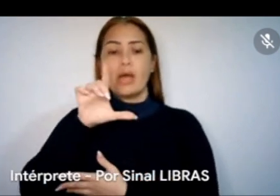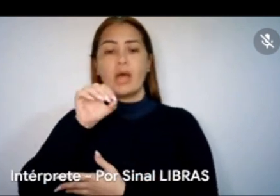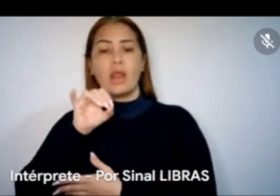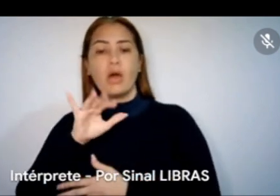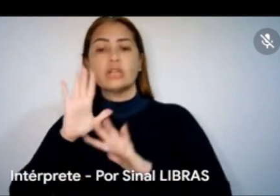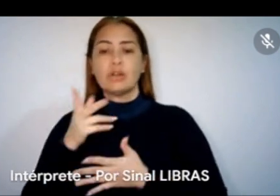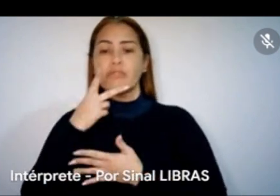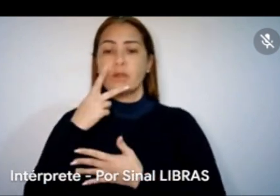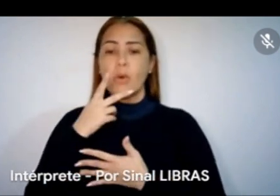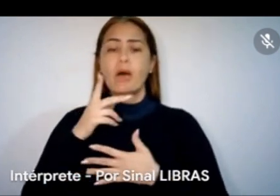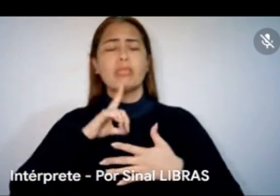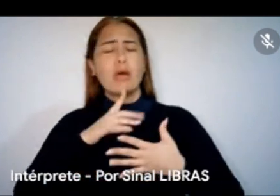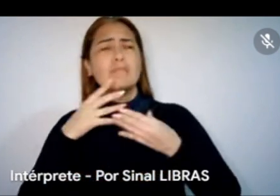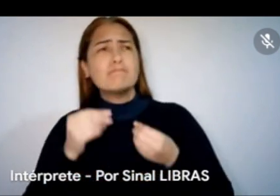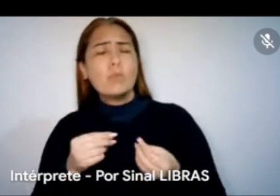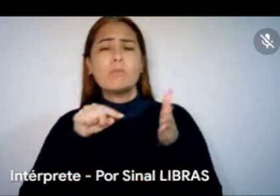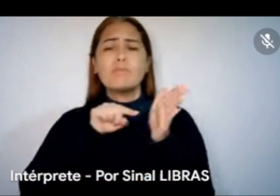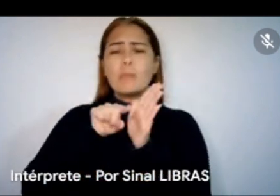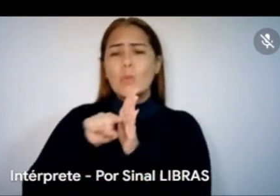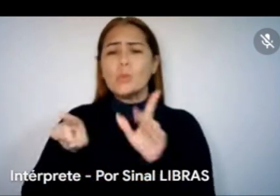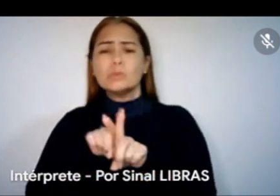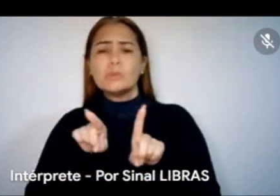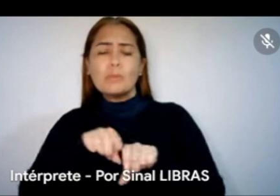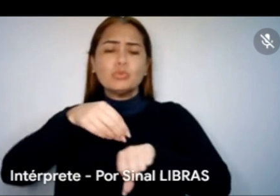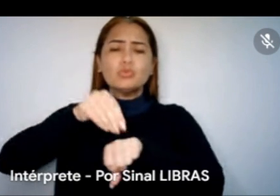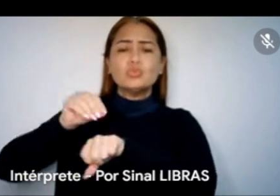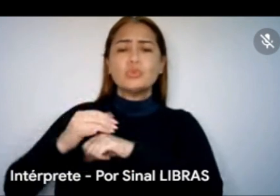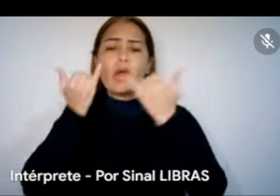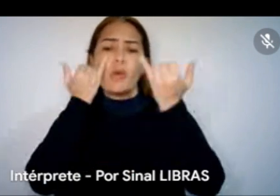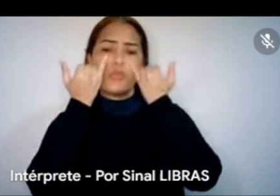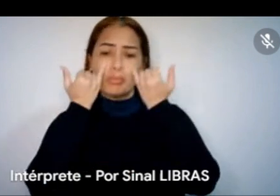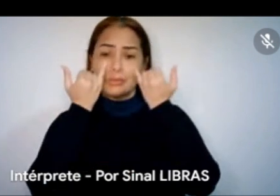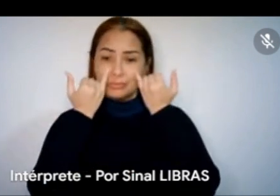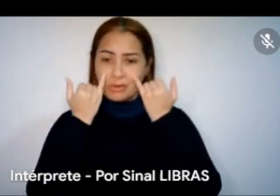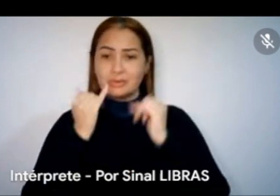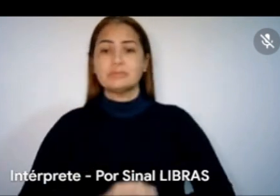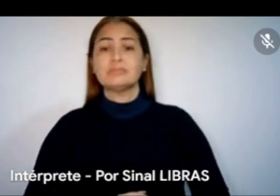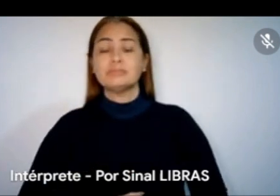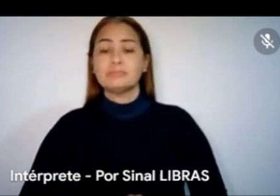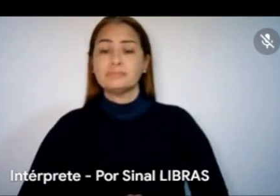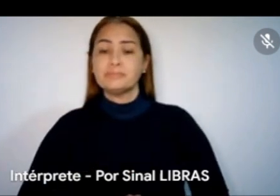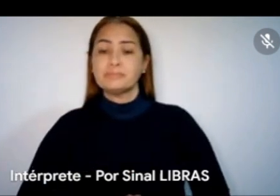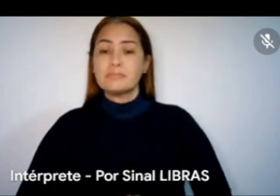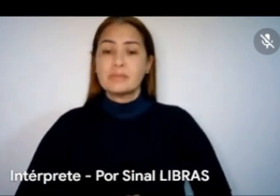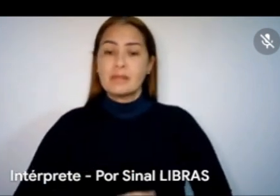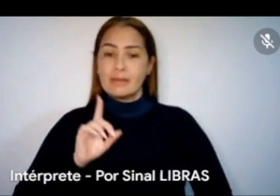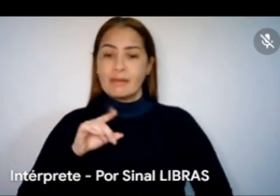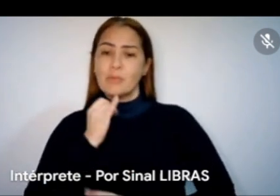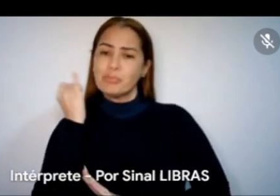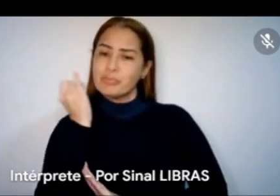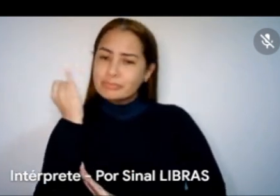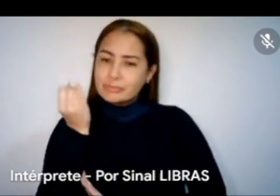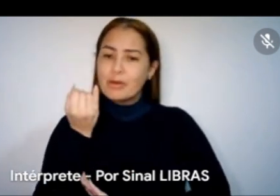muitos questionamentos, muitas sugestões, muitas informações que são provenientes dados de diálogos da LPG e de